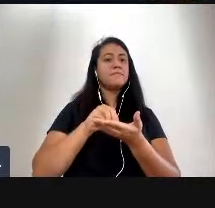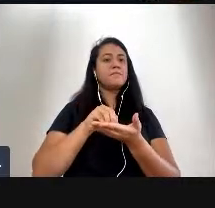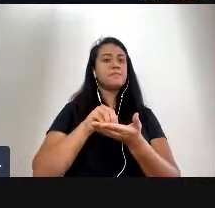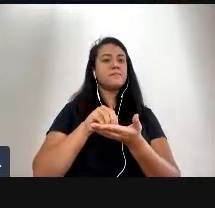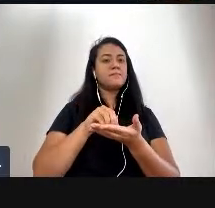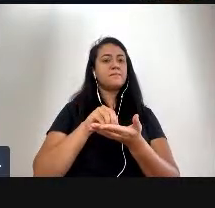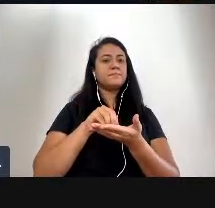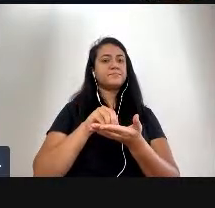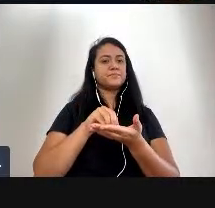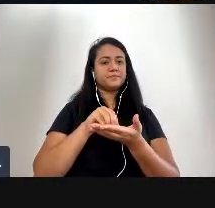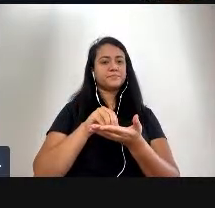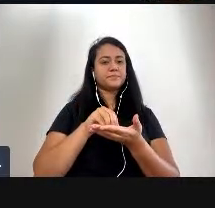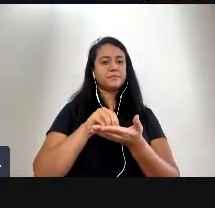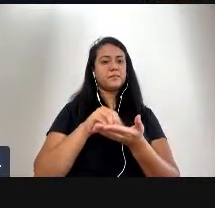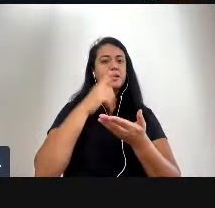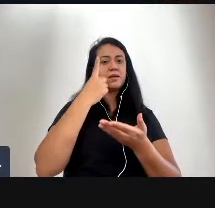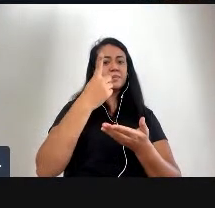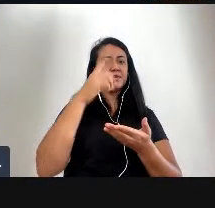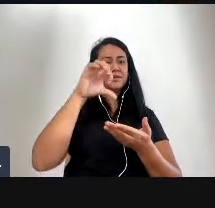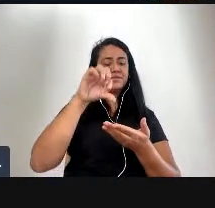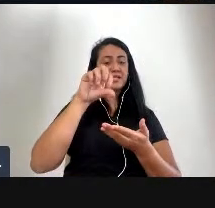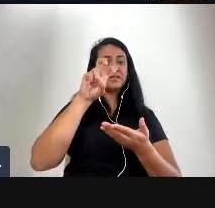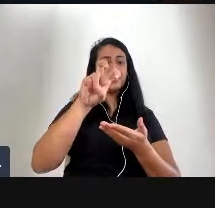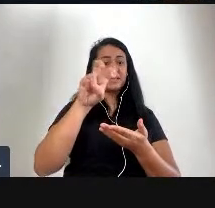de 1955